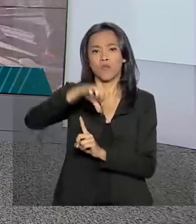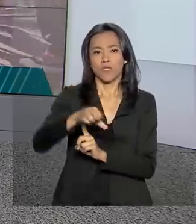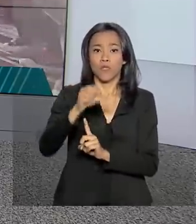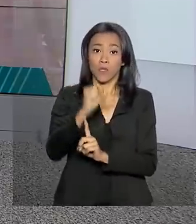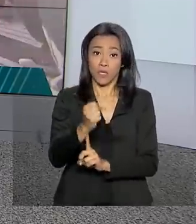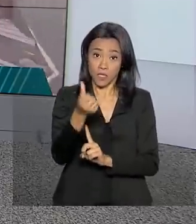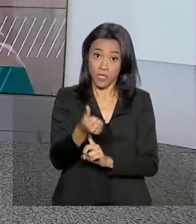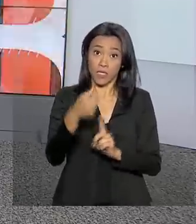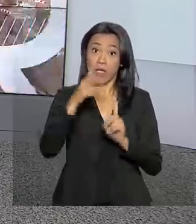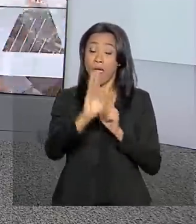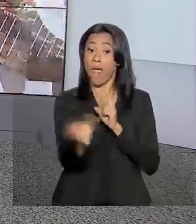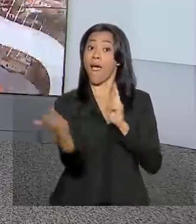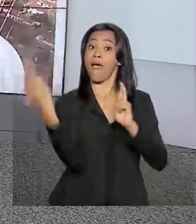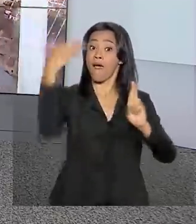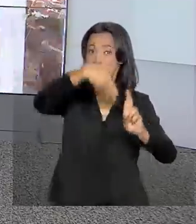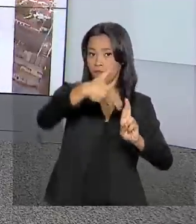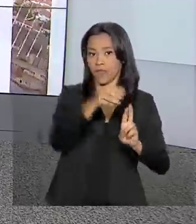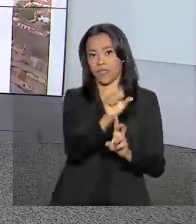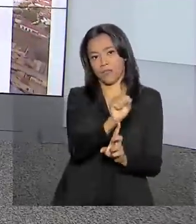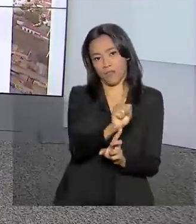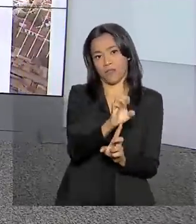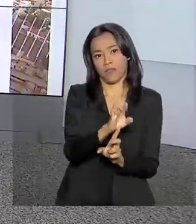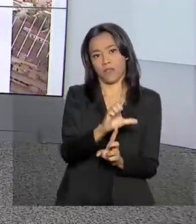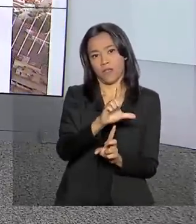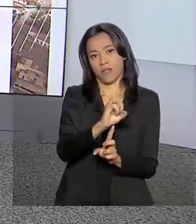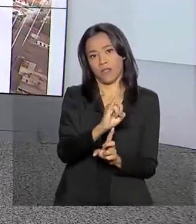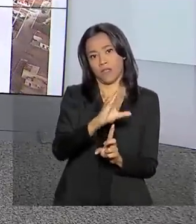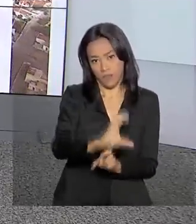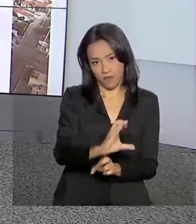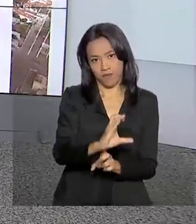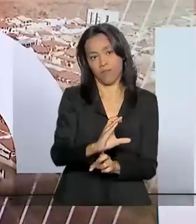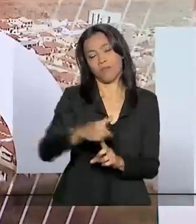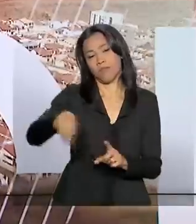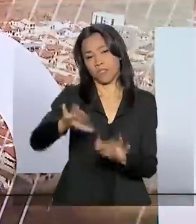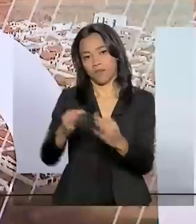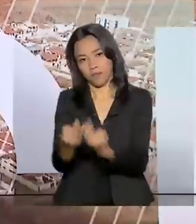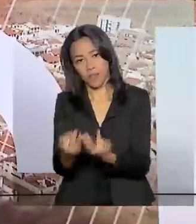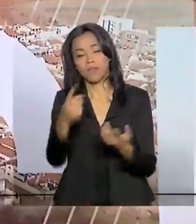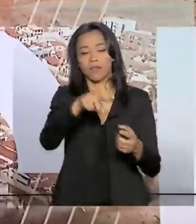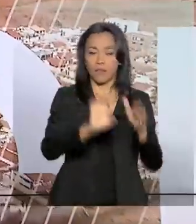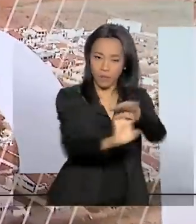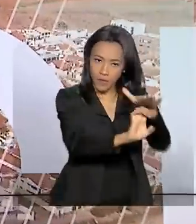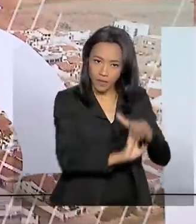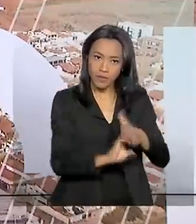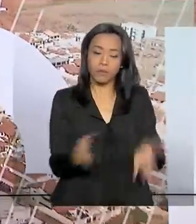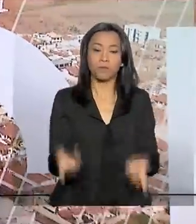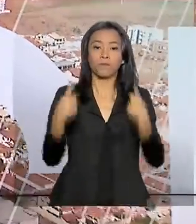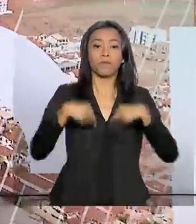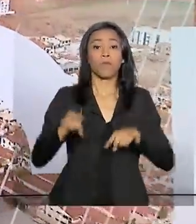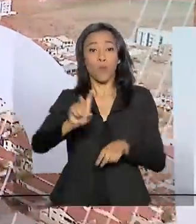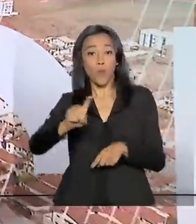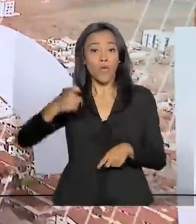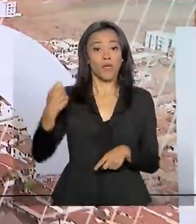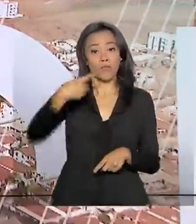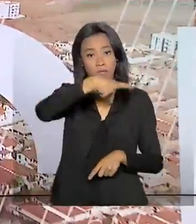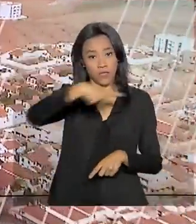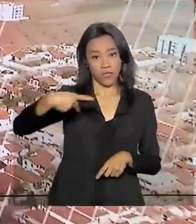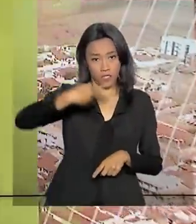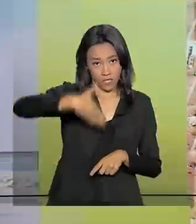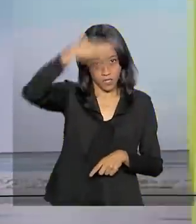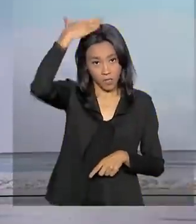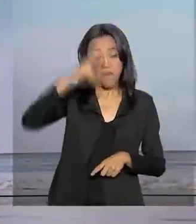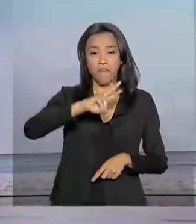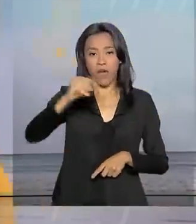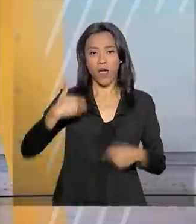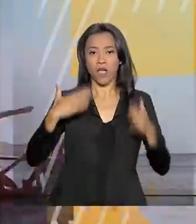serve como referência para as demais taxas cobradas de famílias e empresas. O ex-presidente Michel Temer disse que vai se apresentar à